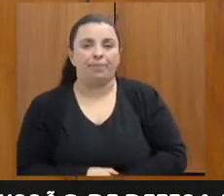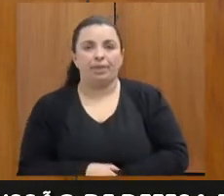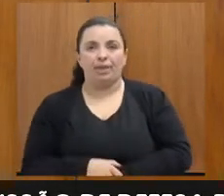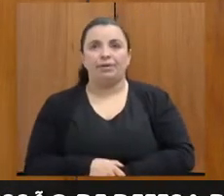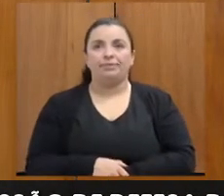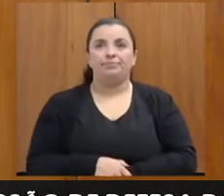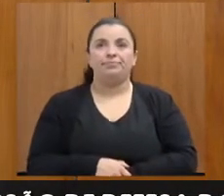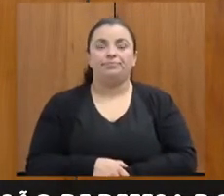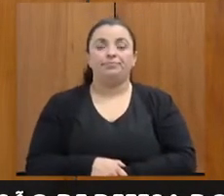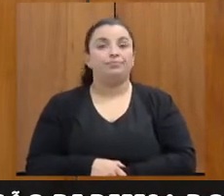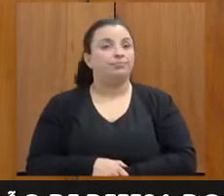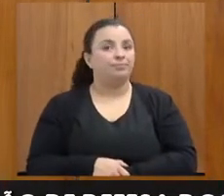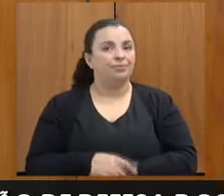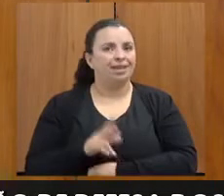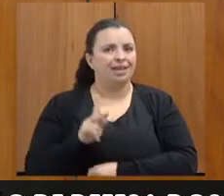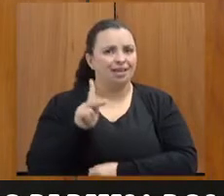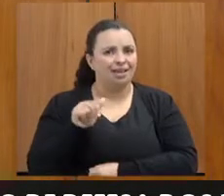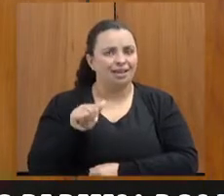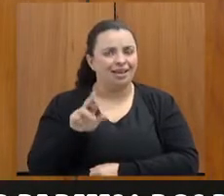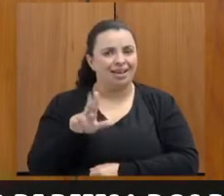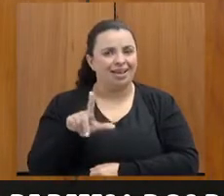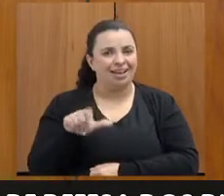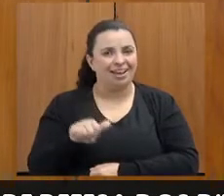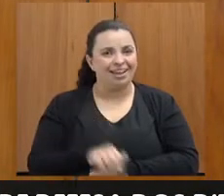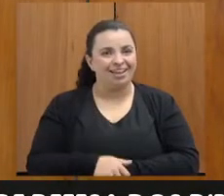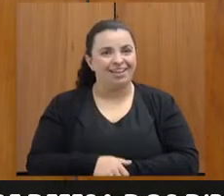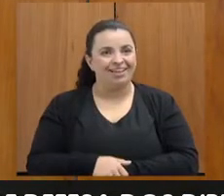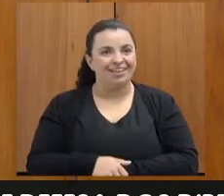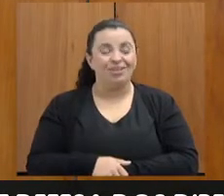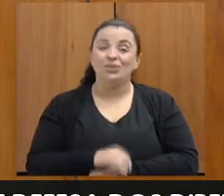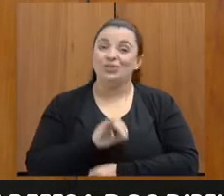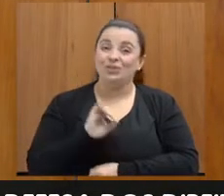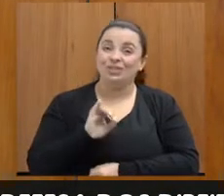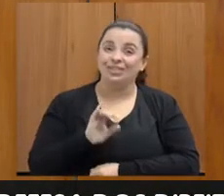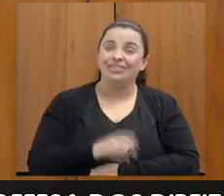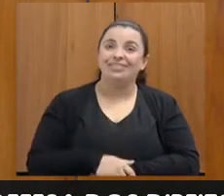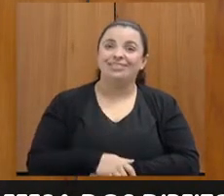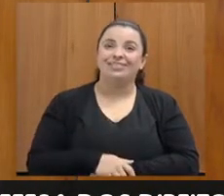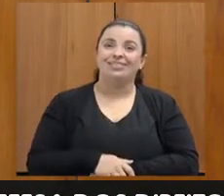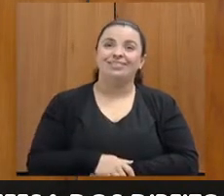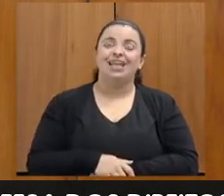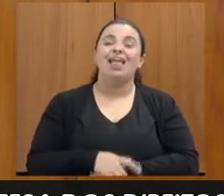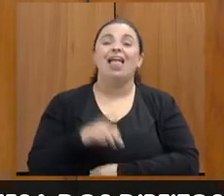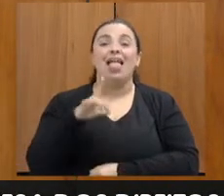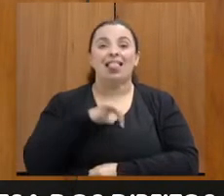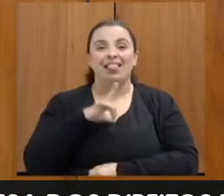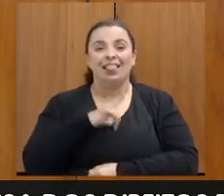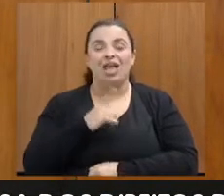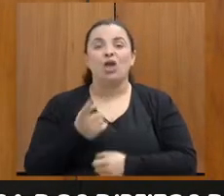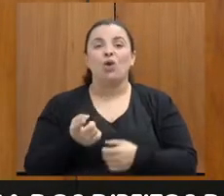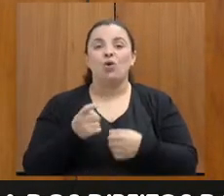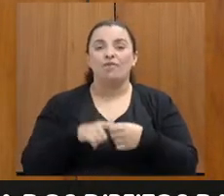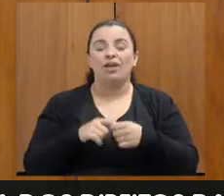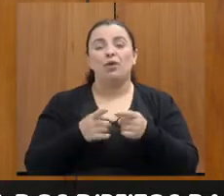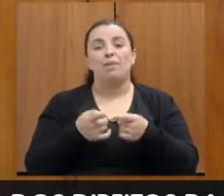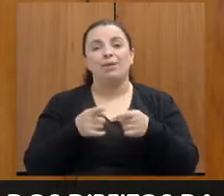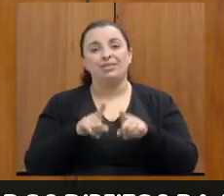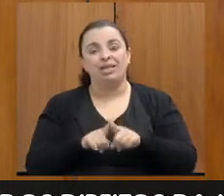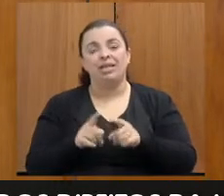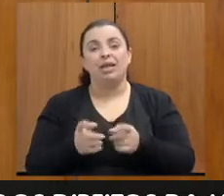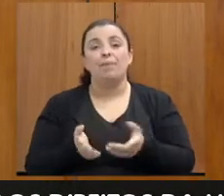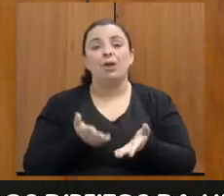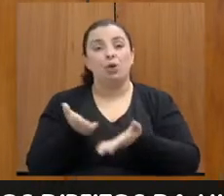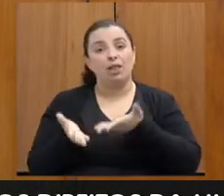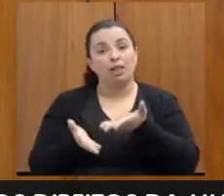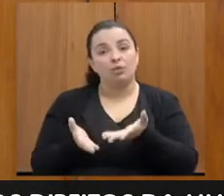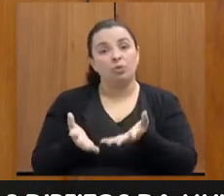Carla. Oi. Há algum convênio ou parceria para o atendimento e acolhimento da mulher